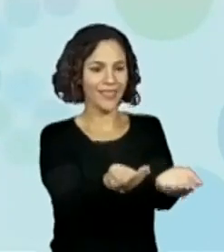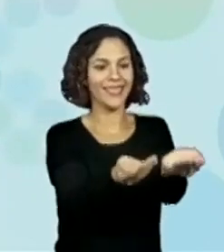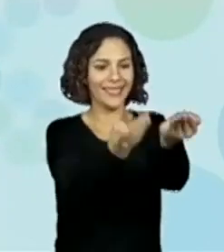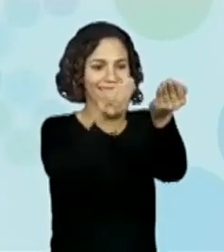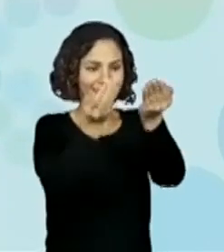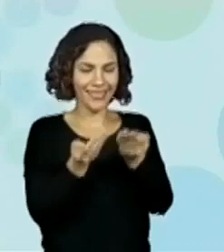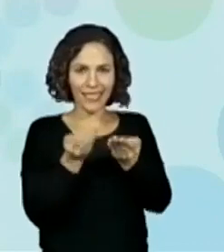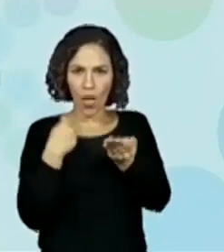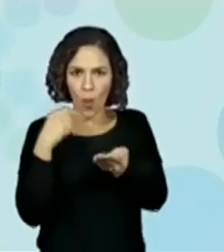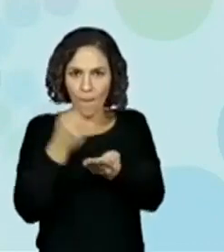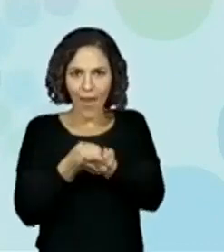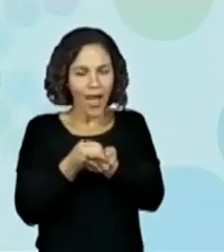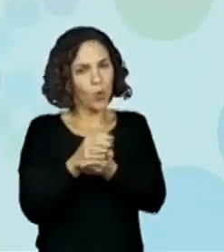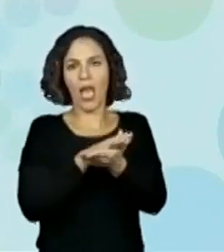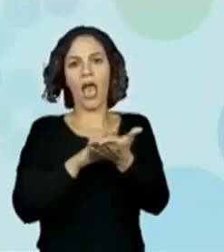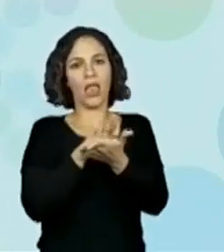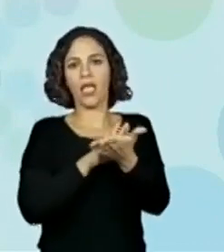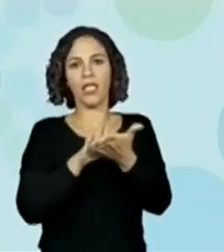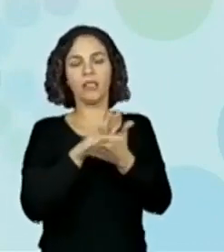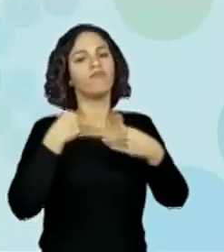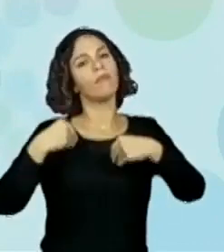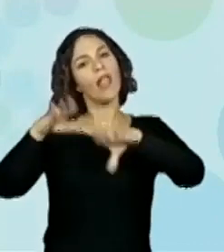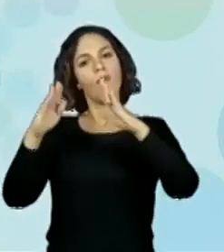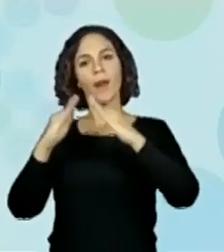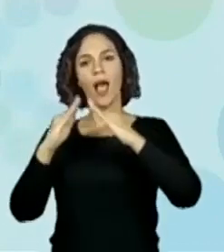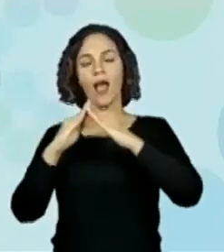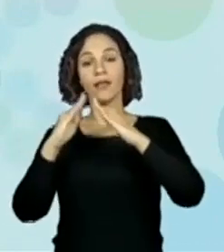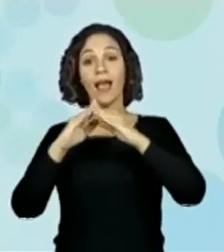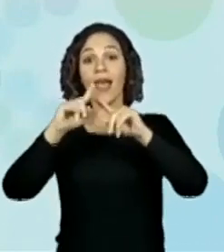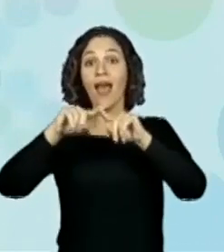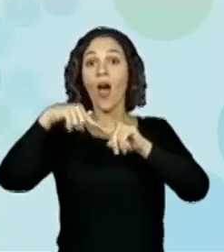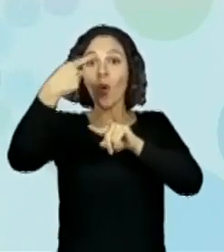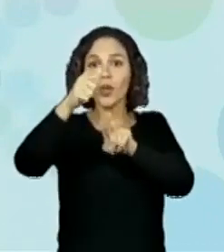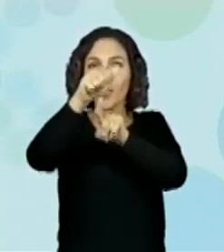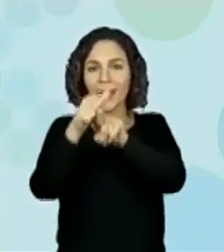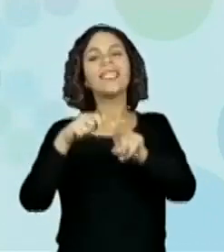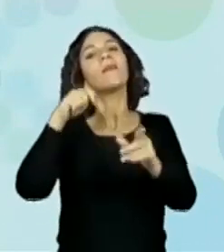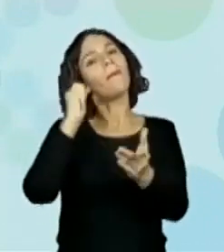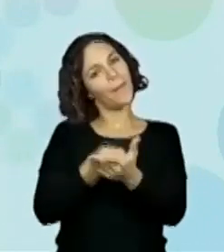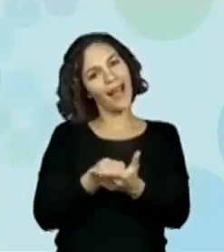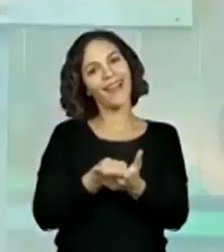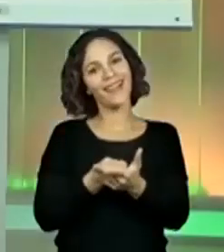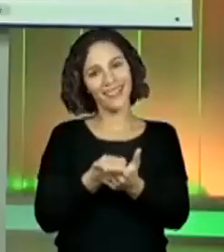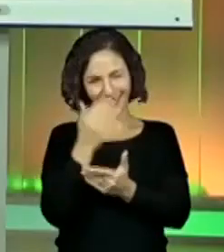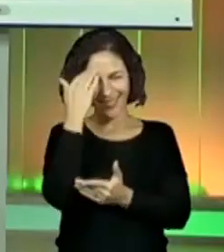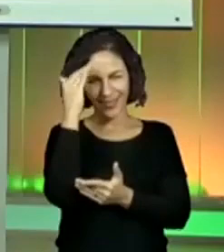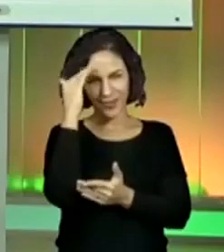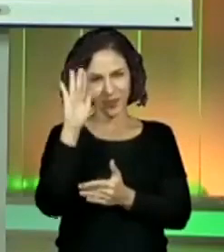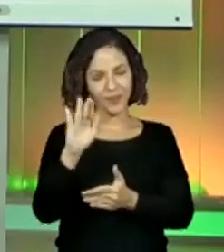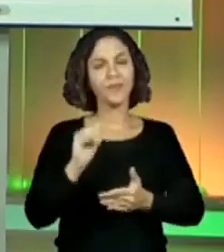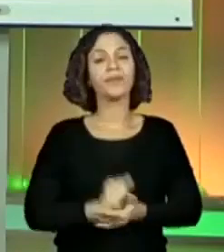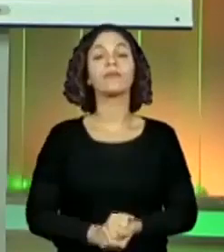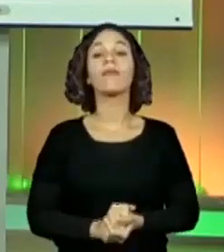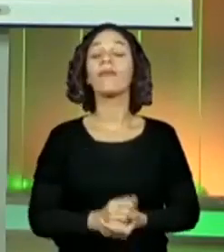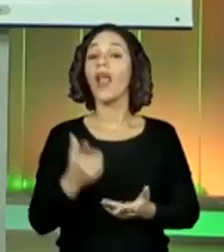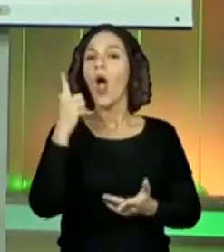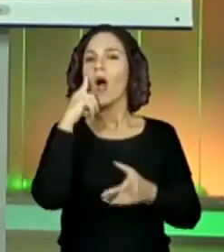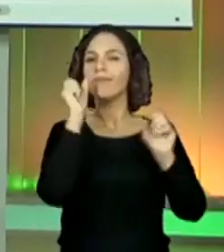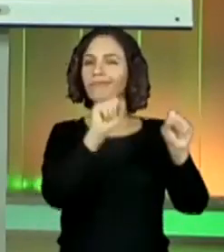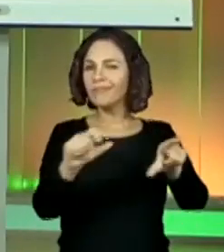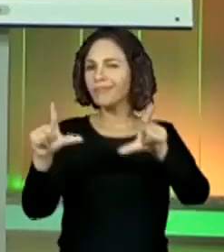seguinte, ele vai precisar pagar. Entendeu? Vamos dar uma olhadinha agora na próxima tela aqui, Que já está bem mais